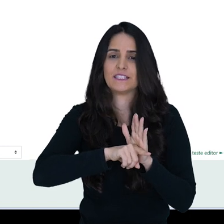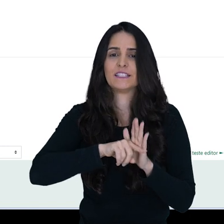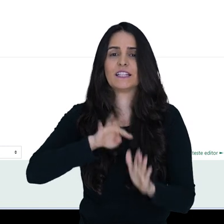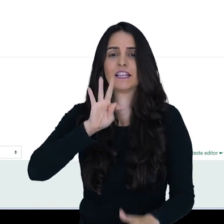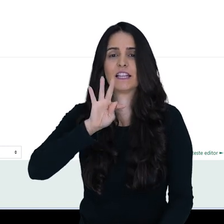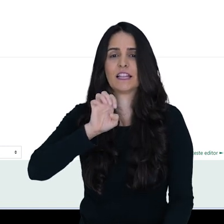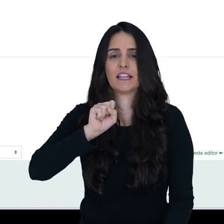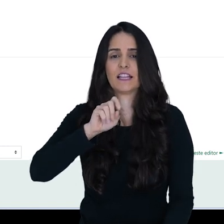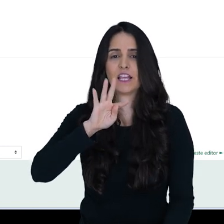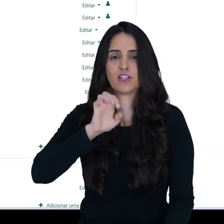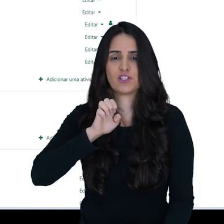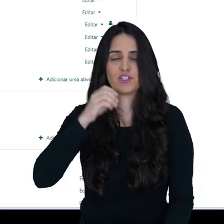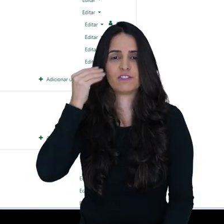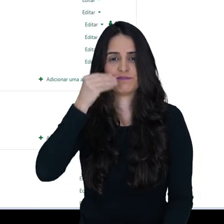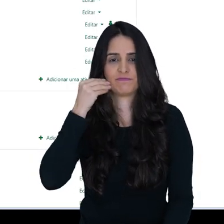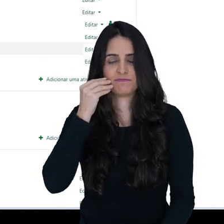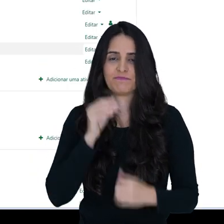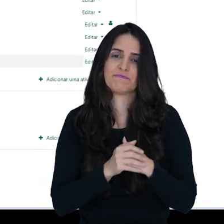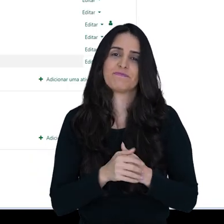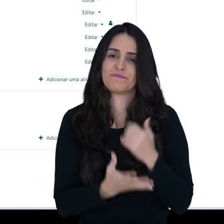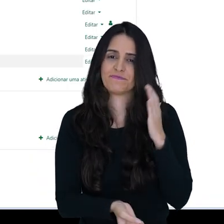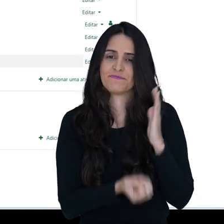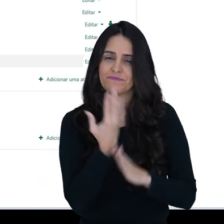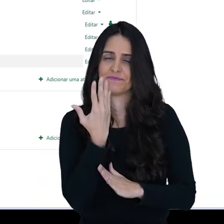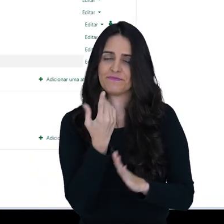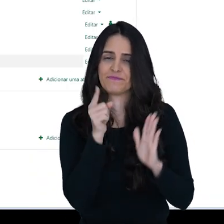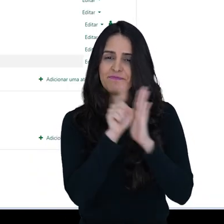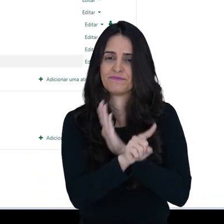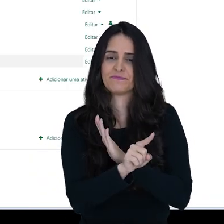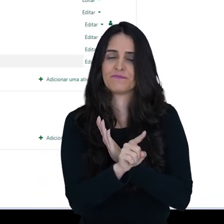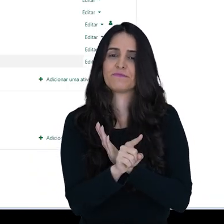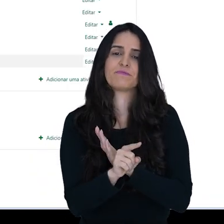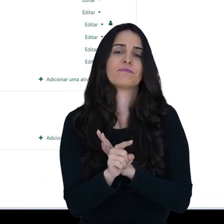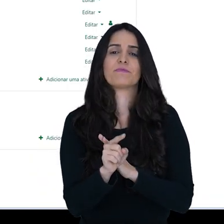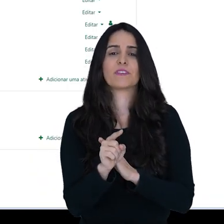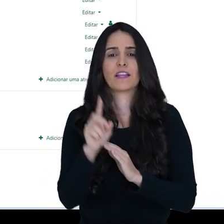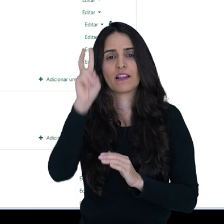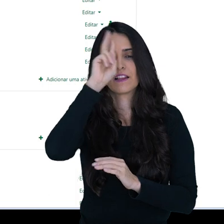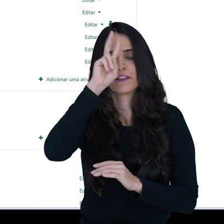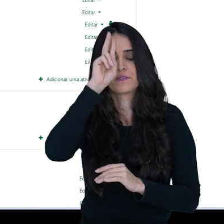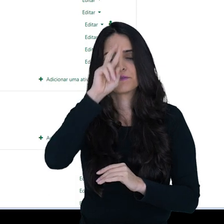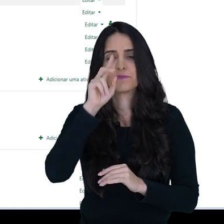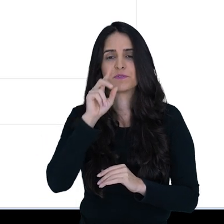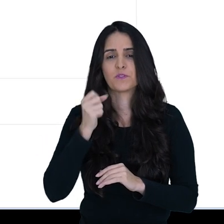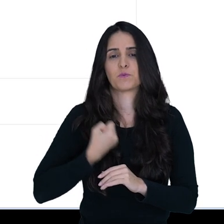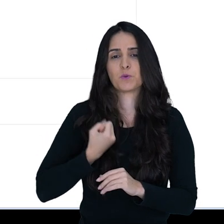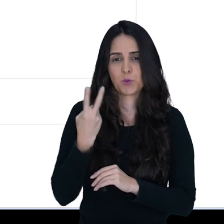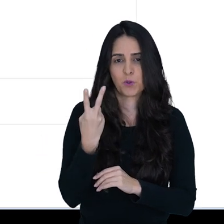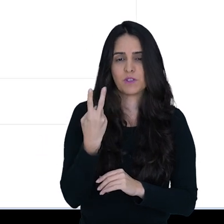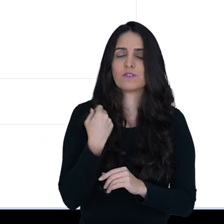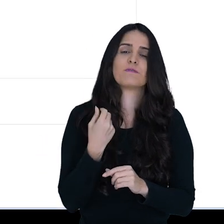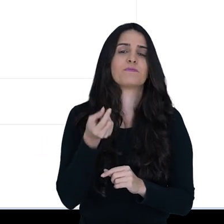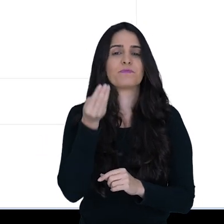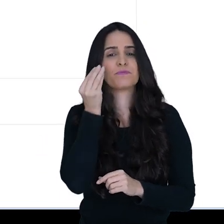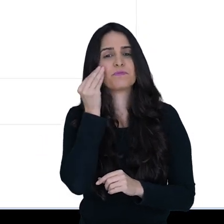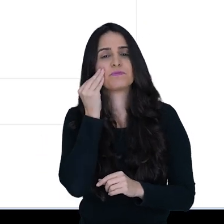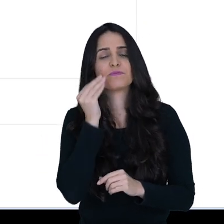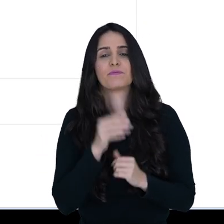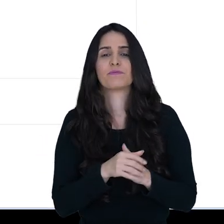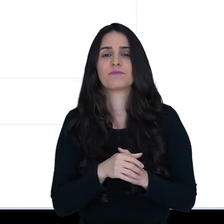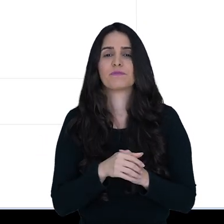pesquisa teste. Aqui está ela criada. A pesquisa teste 2. Eu vou desativar a edição.